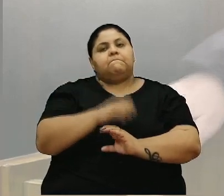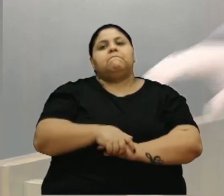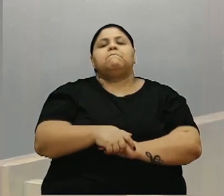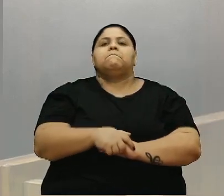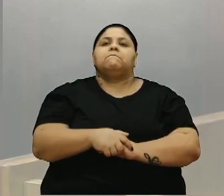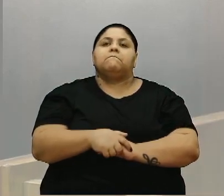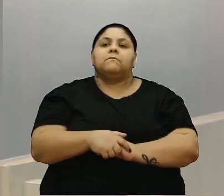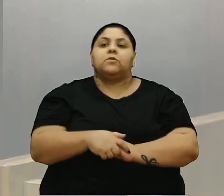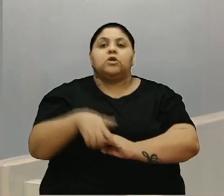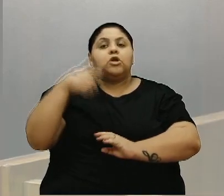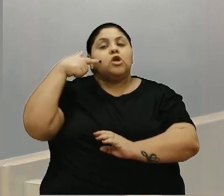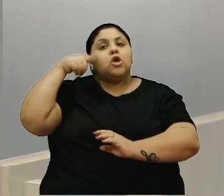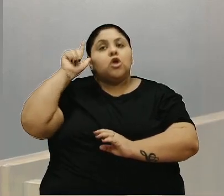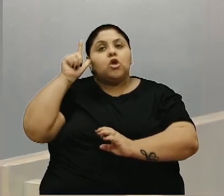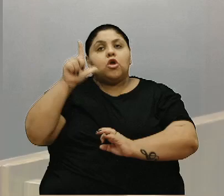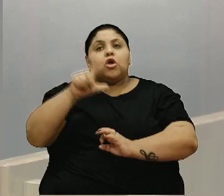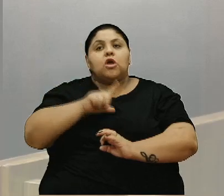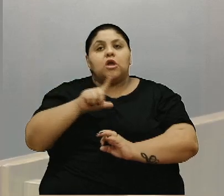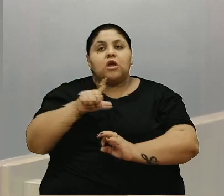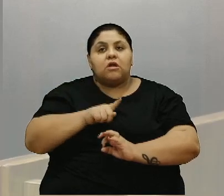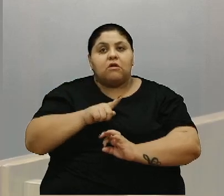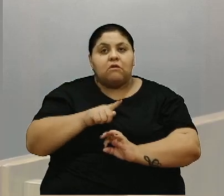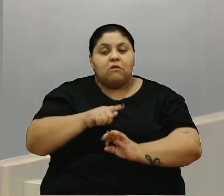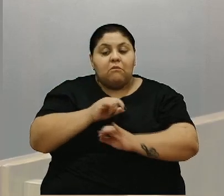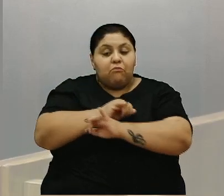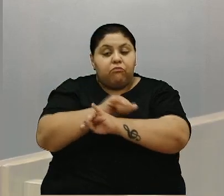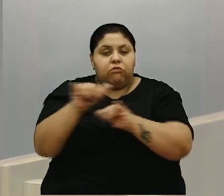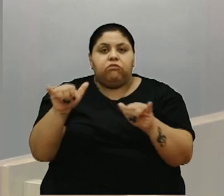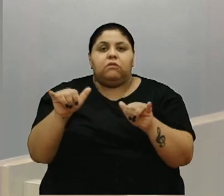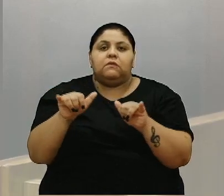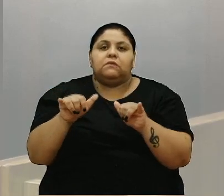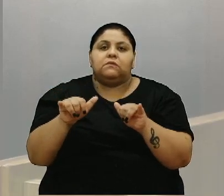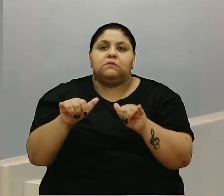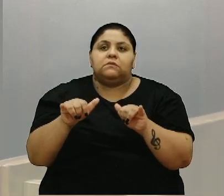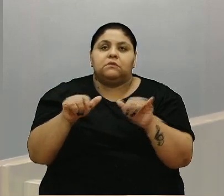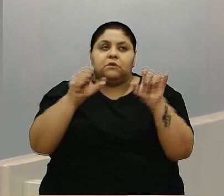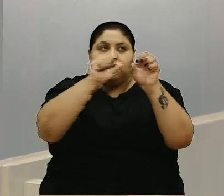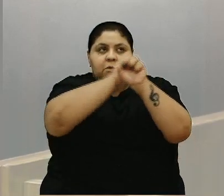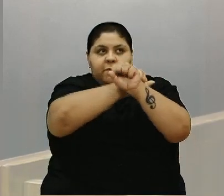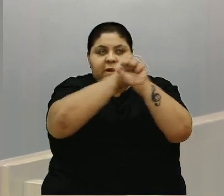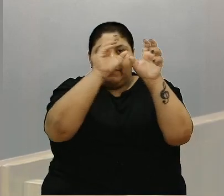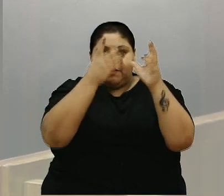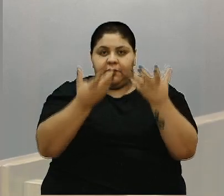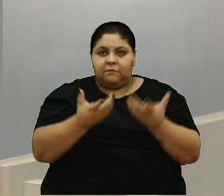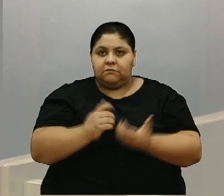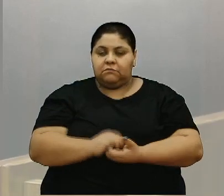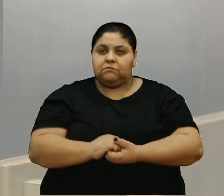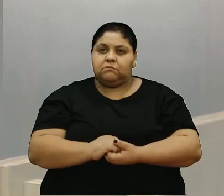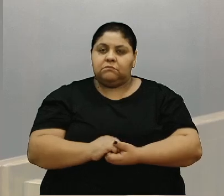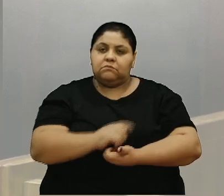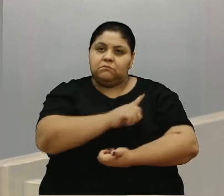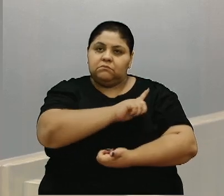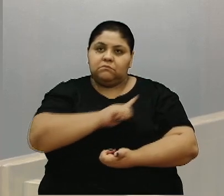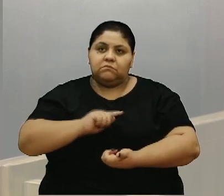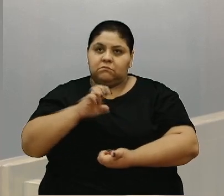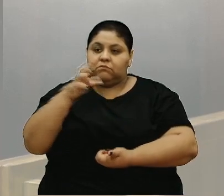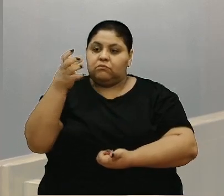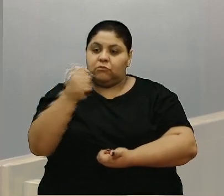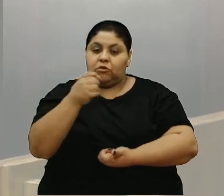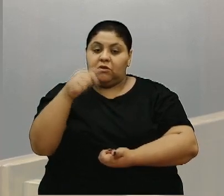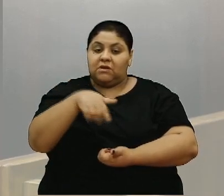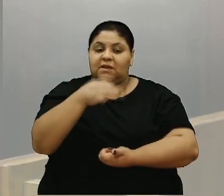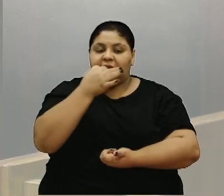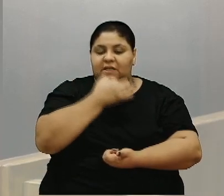E ontem, nós tivemos aqui grandes anúncios, né? Pela manhã, o governador Eduardo Leite esteve aqui em